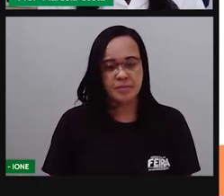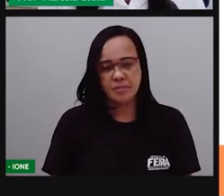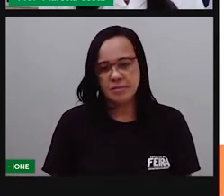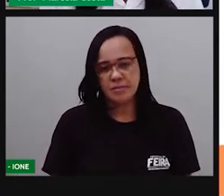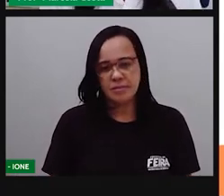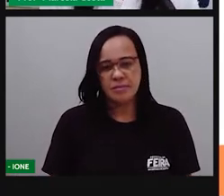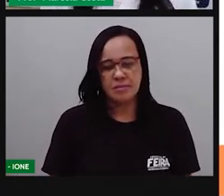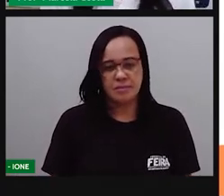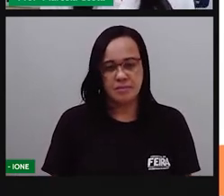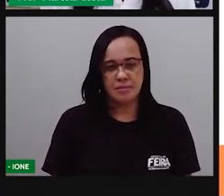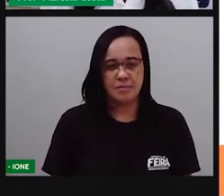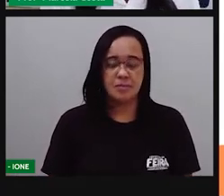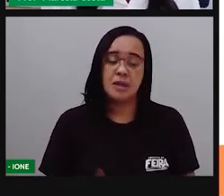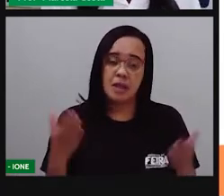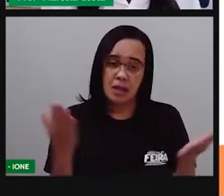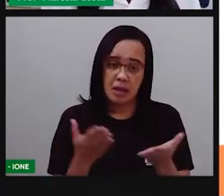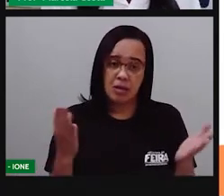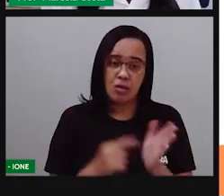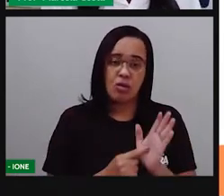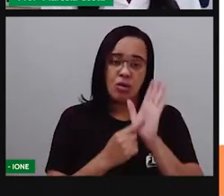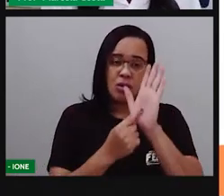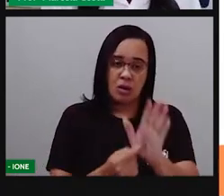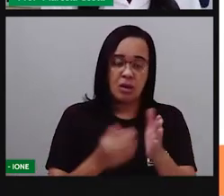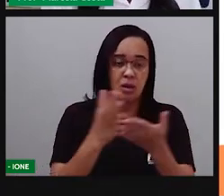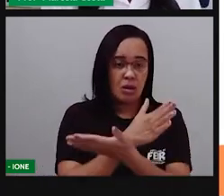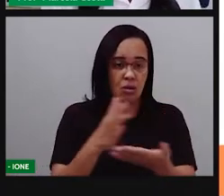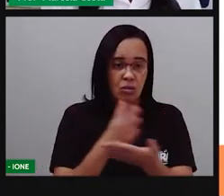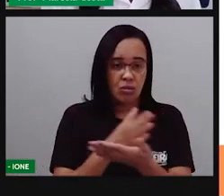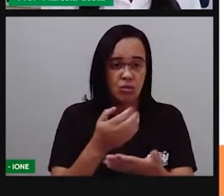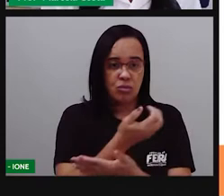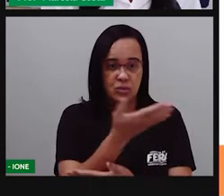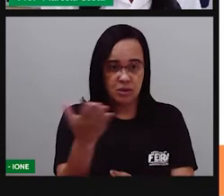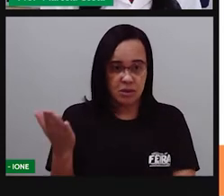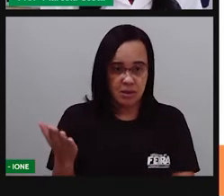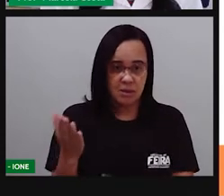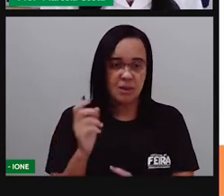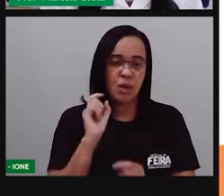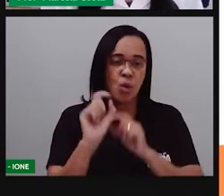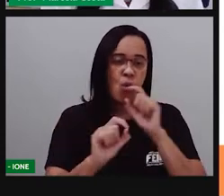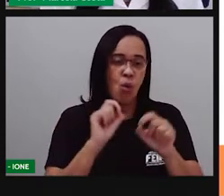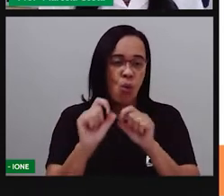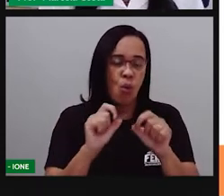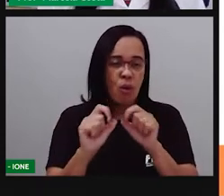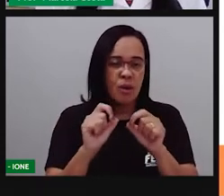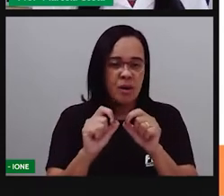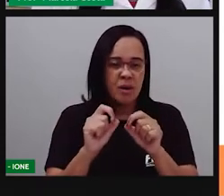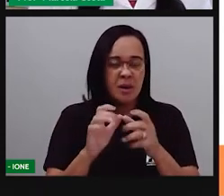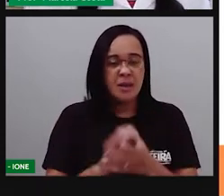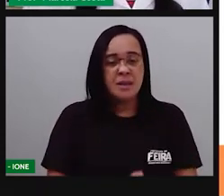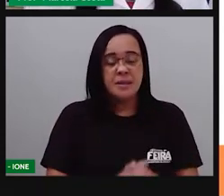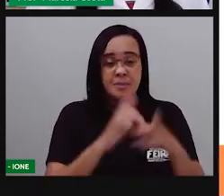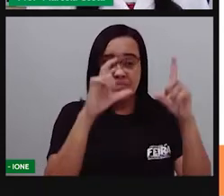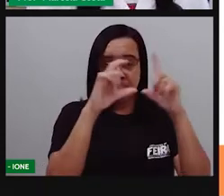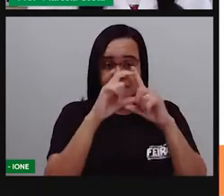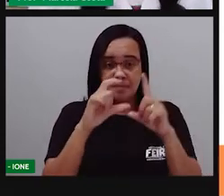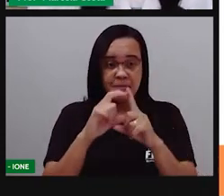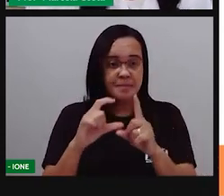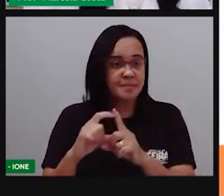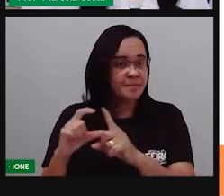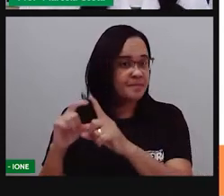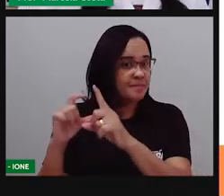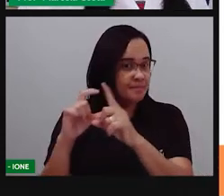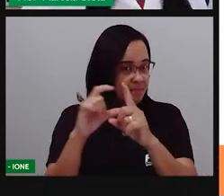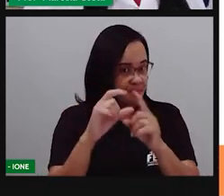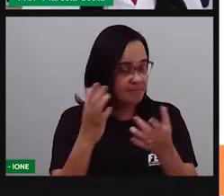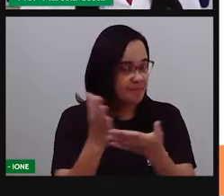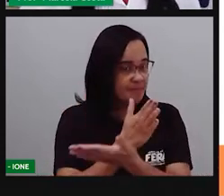Vamos destacar alguns agora para você ver. Olha, tem algumas palavras aqui que... Tem a